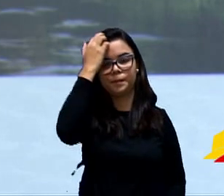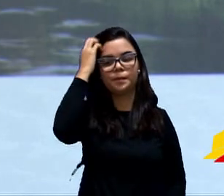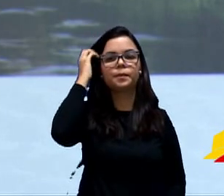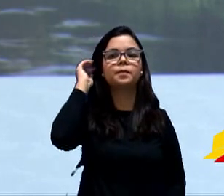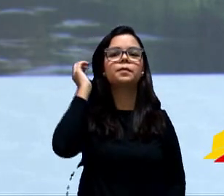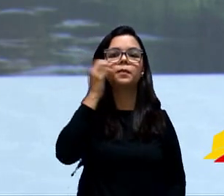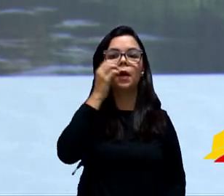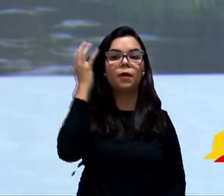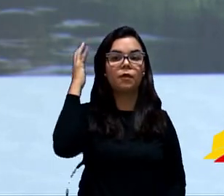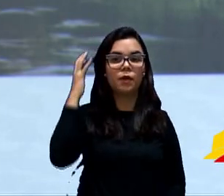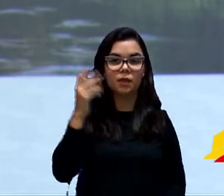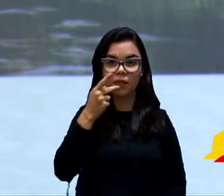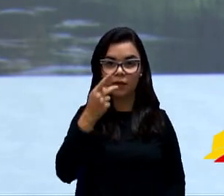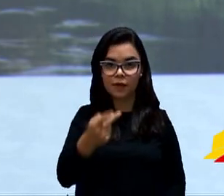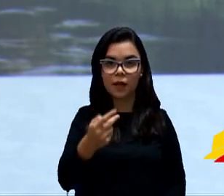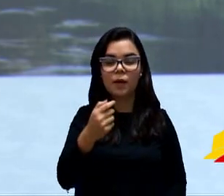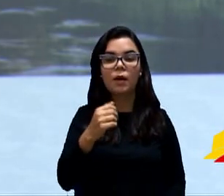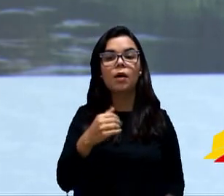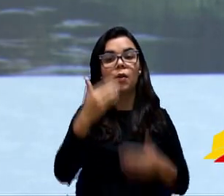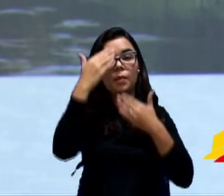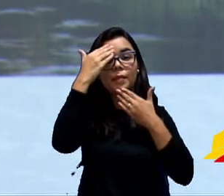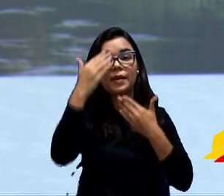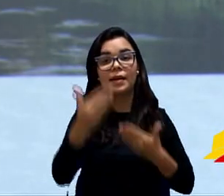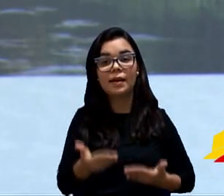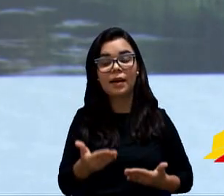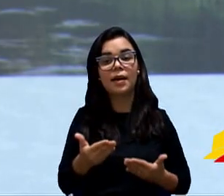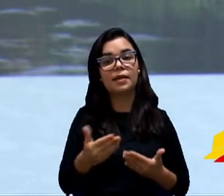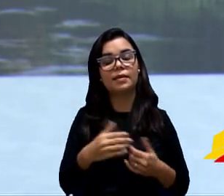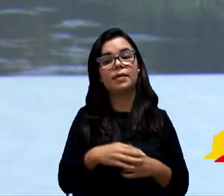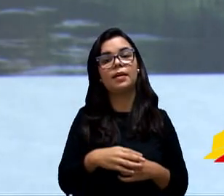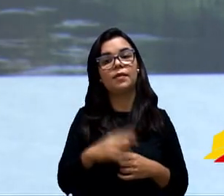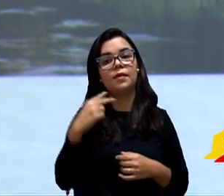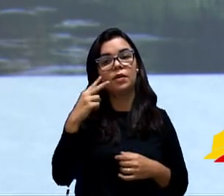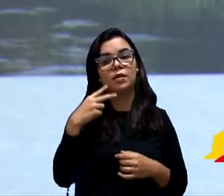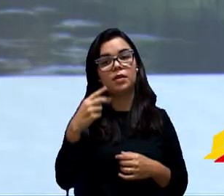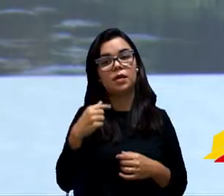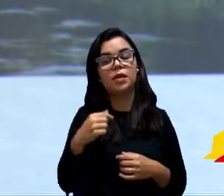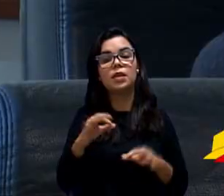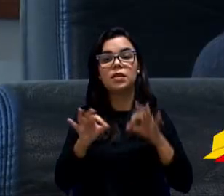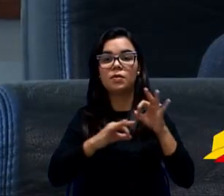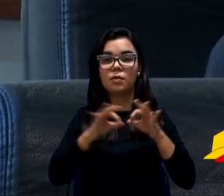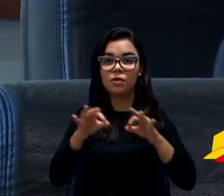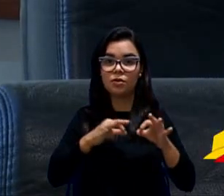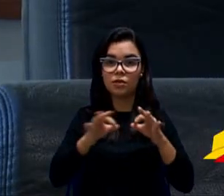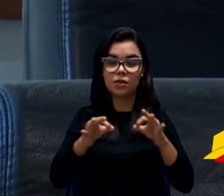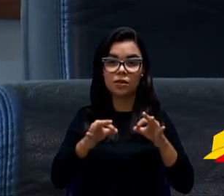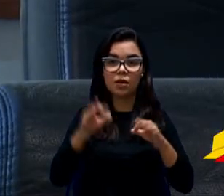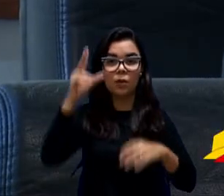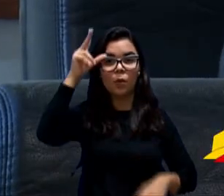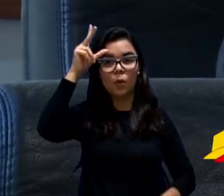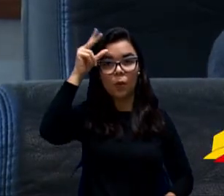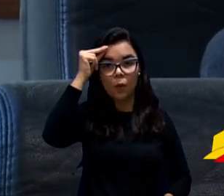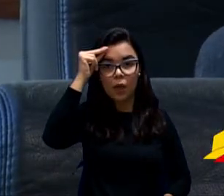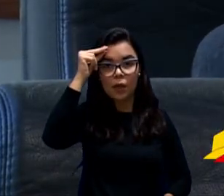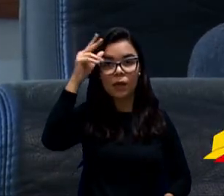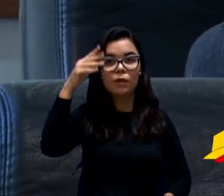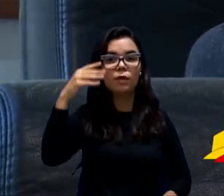Obrigada, vereador. Esse projeto, ele traz aí um alívio para as senhoras, muitas são